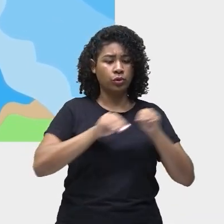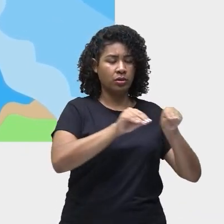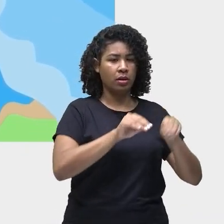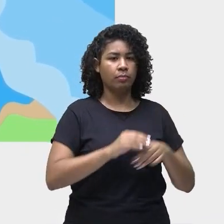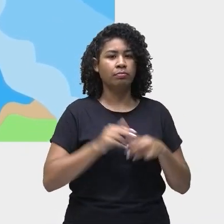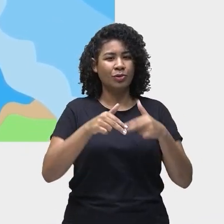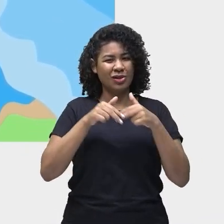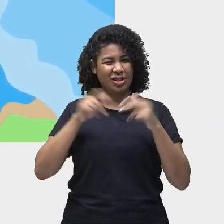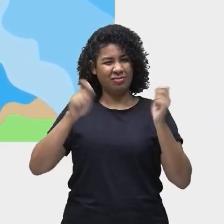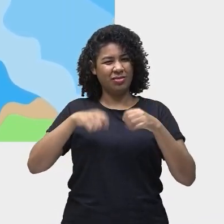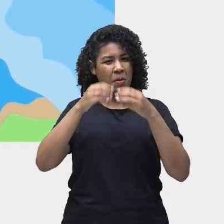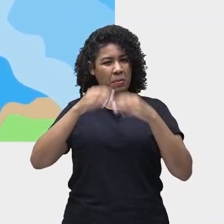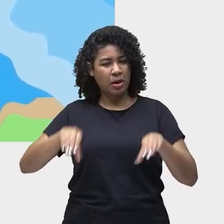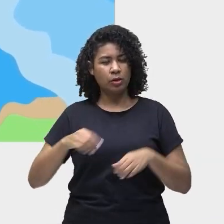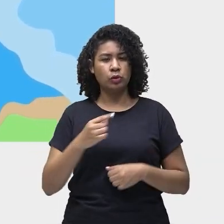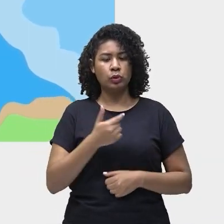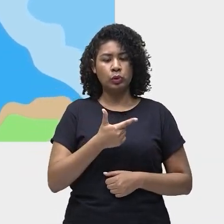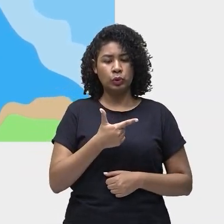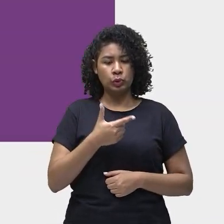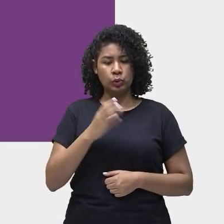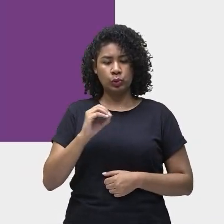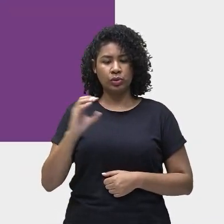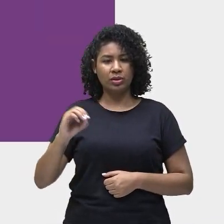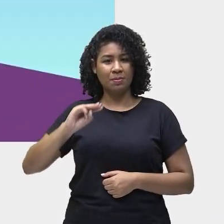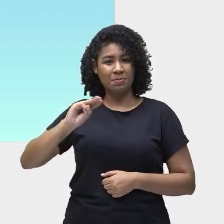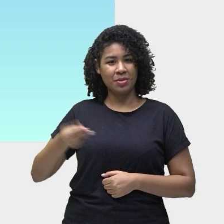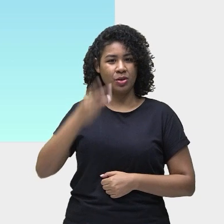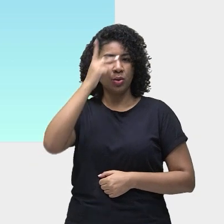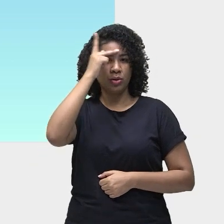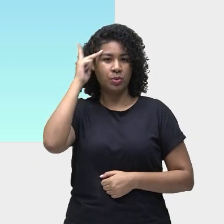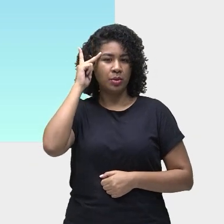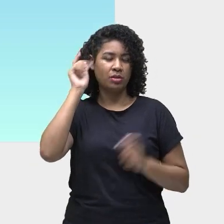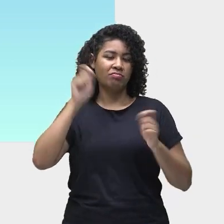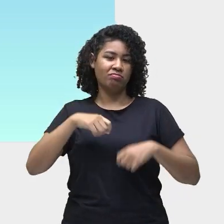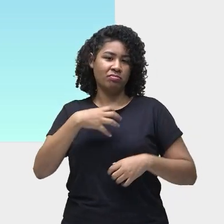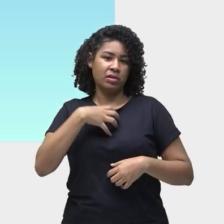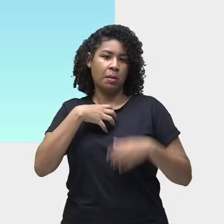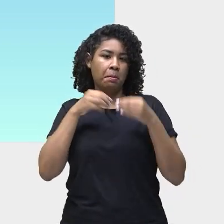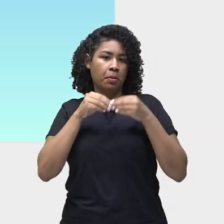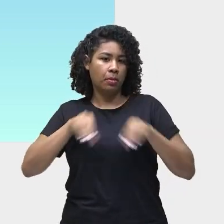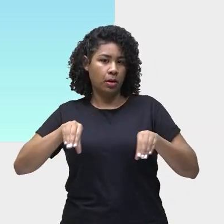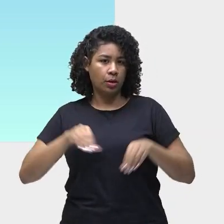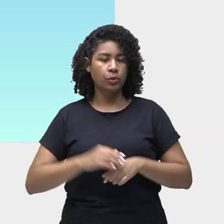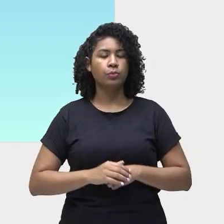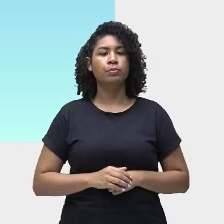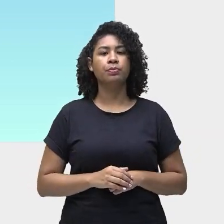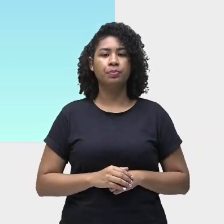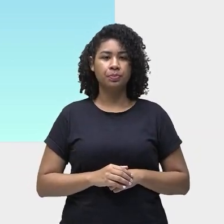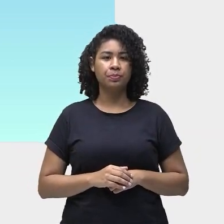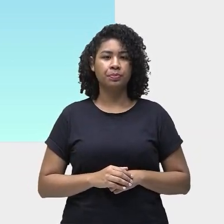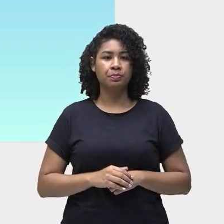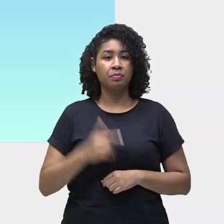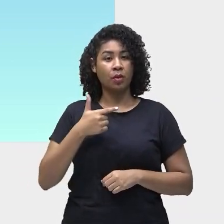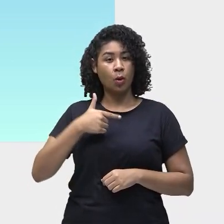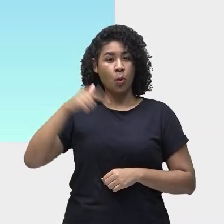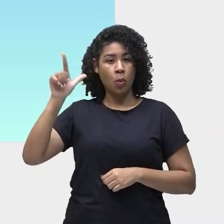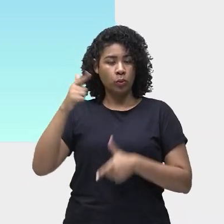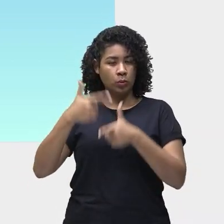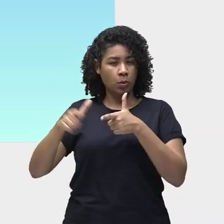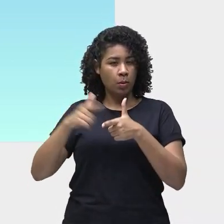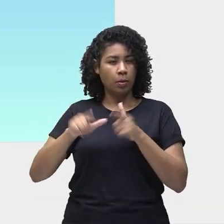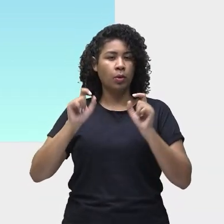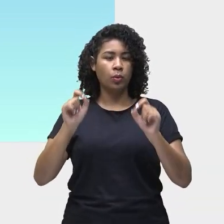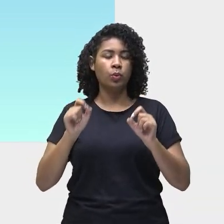afetados pelo aumento do nível dos oceanos outras consequências do aquecimento global são a desertificação